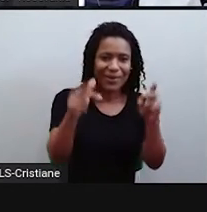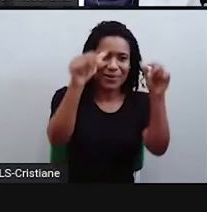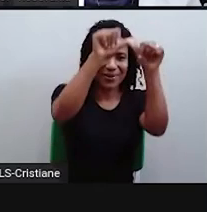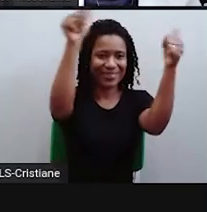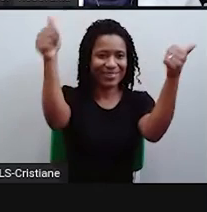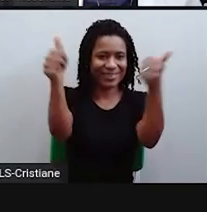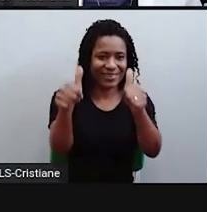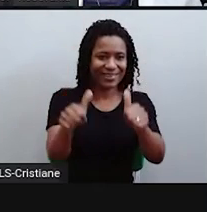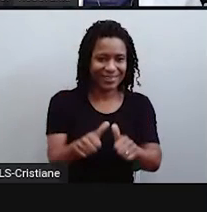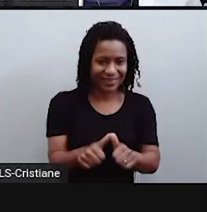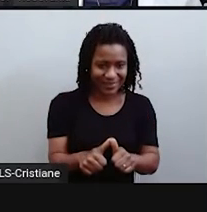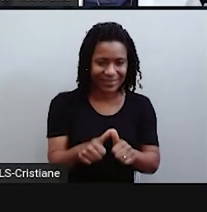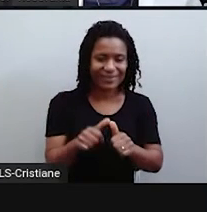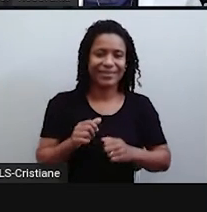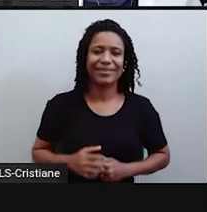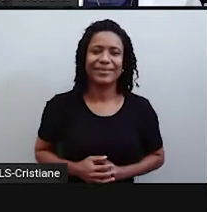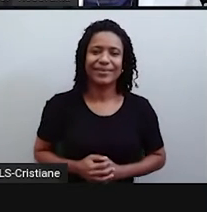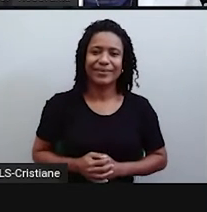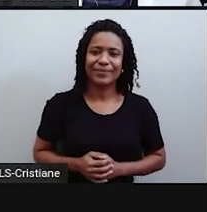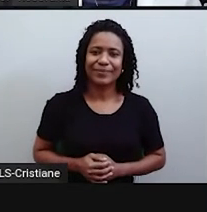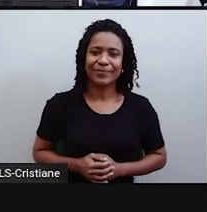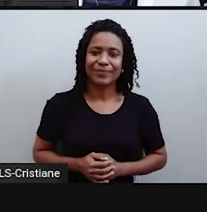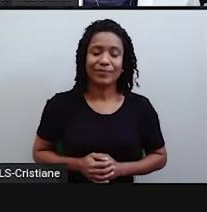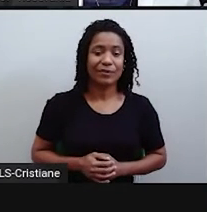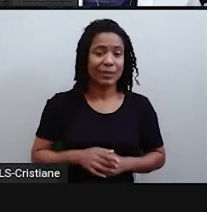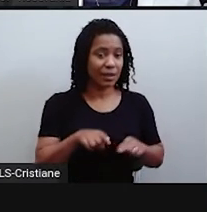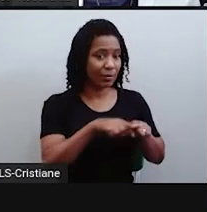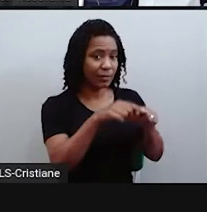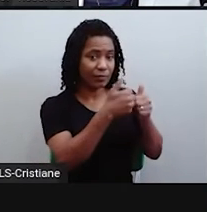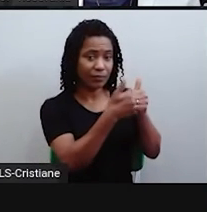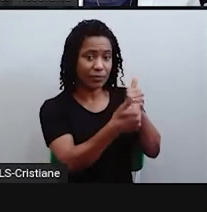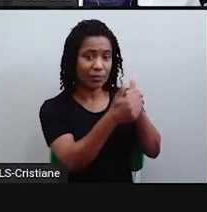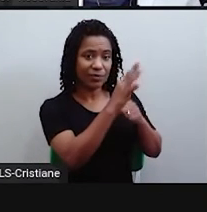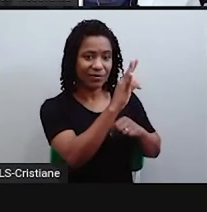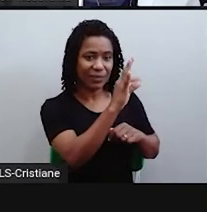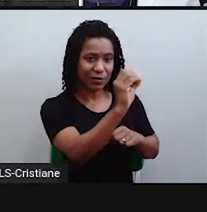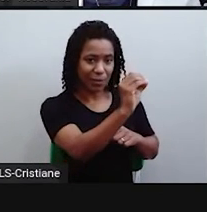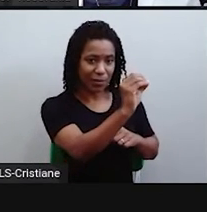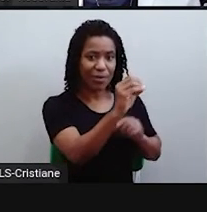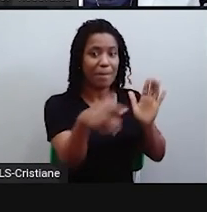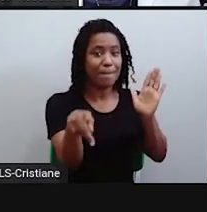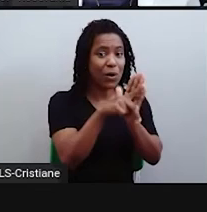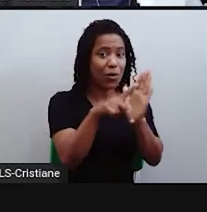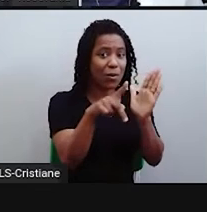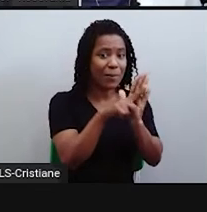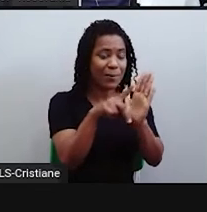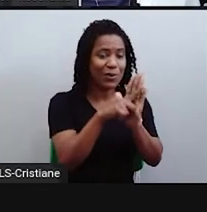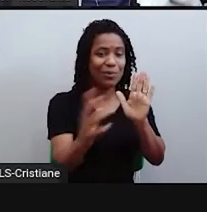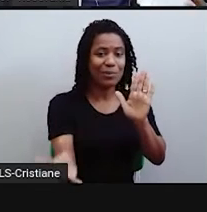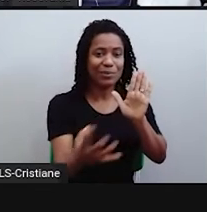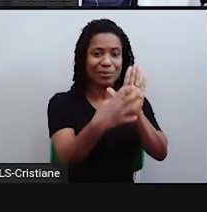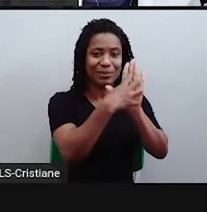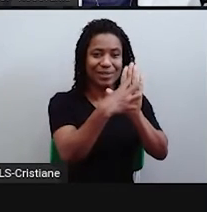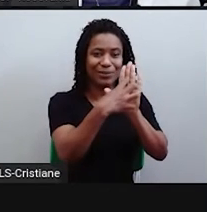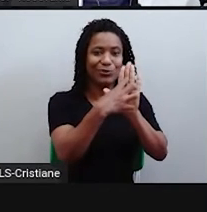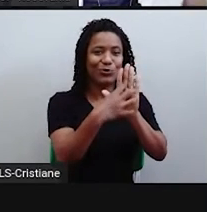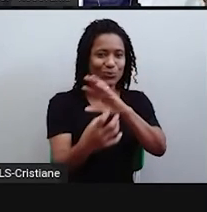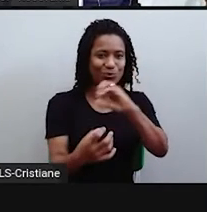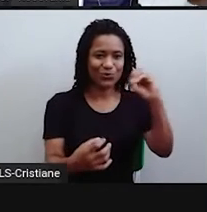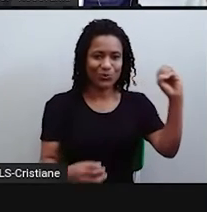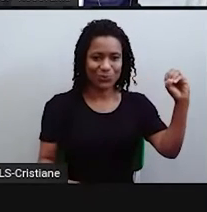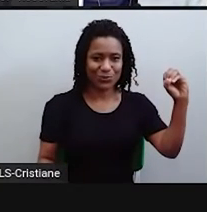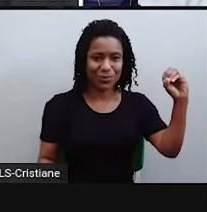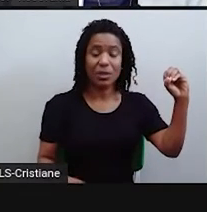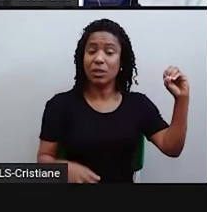e que não está ainda, ainda a perência aqui é a região Centro-Oeste. Então, a gente já tem aí, já três regiões,